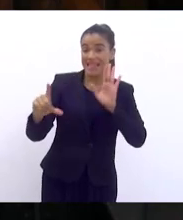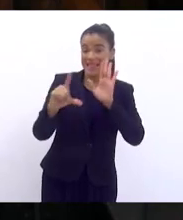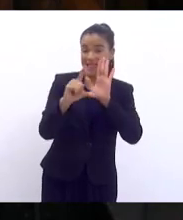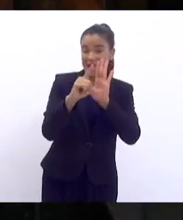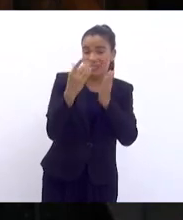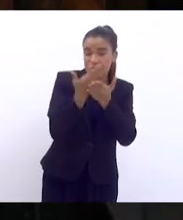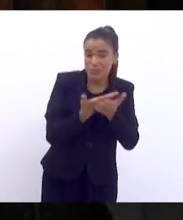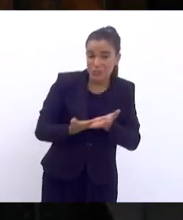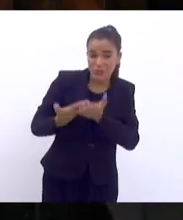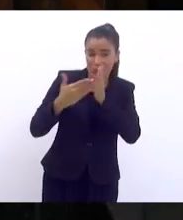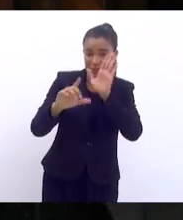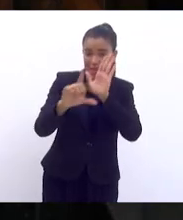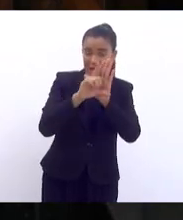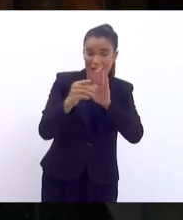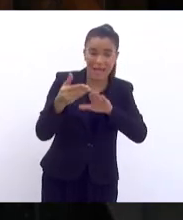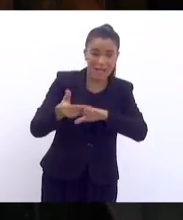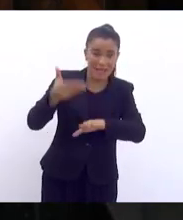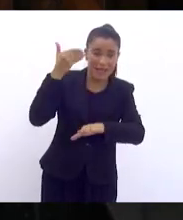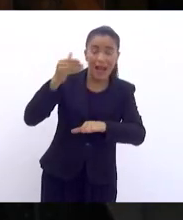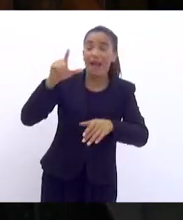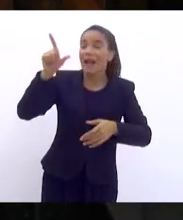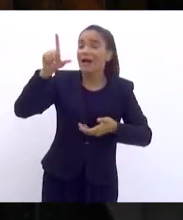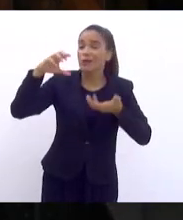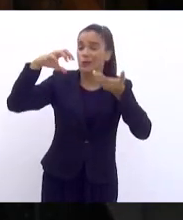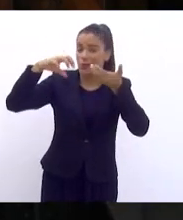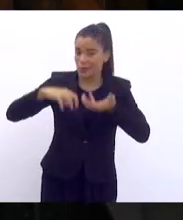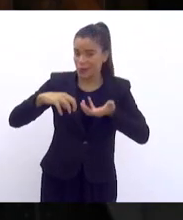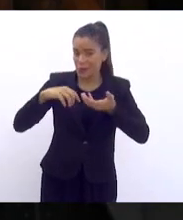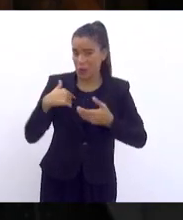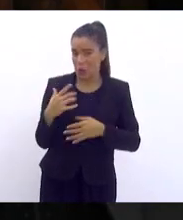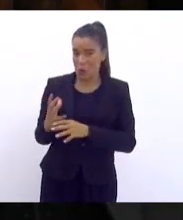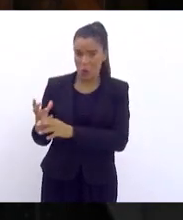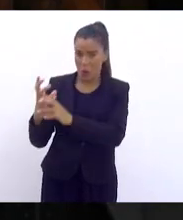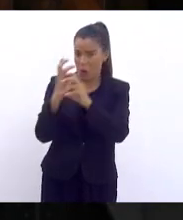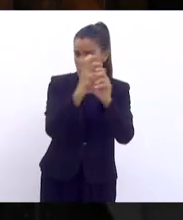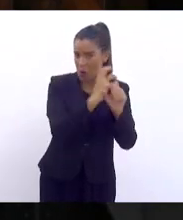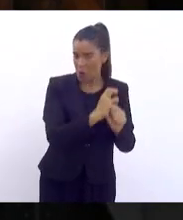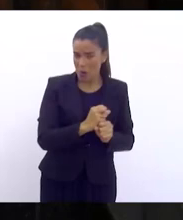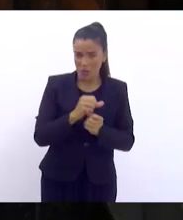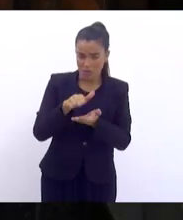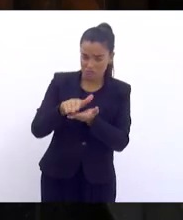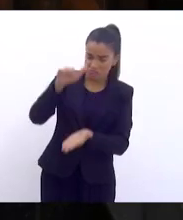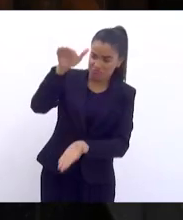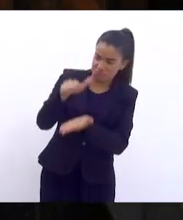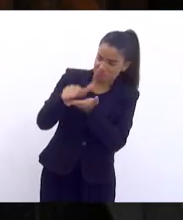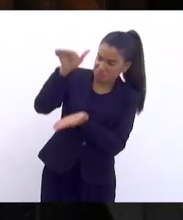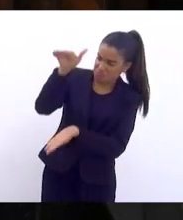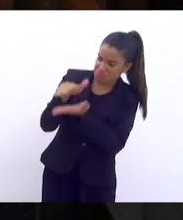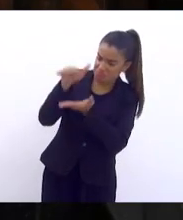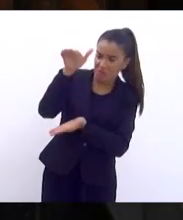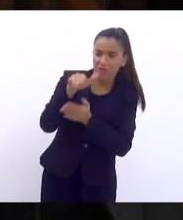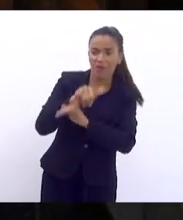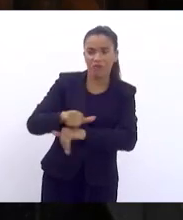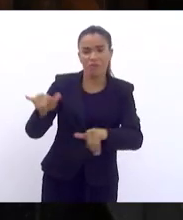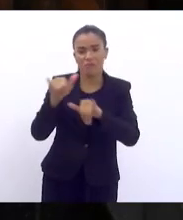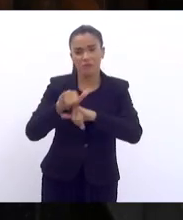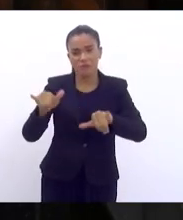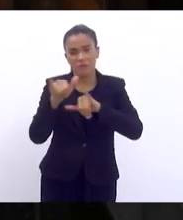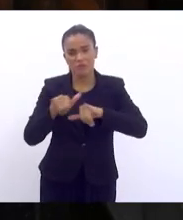lá no Congresso Nacional, eu não contabilizei, mas foi fartamente noticiado.